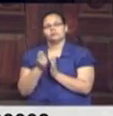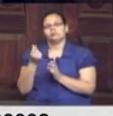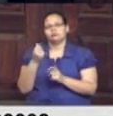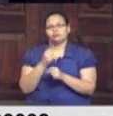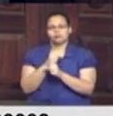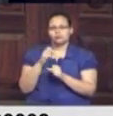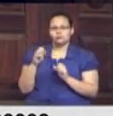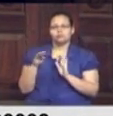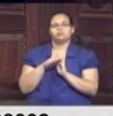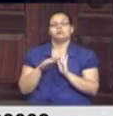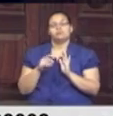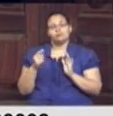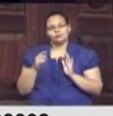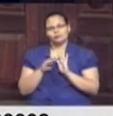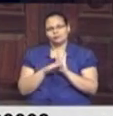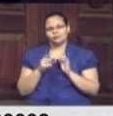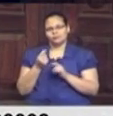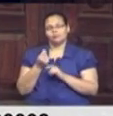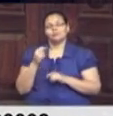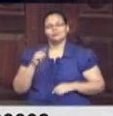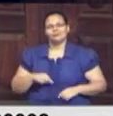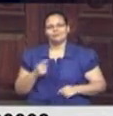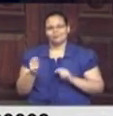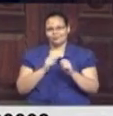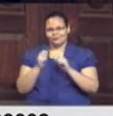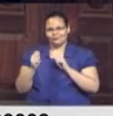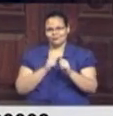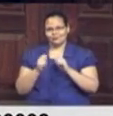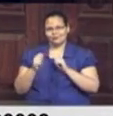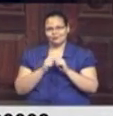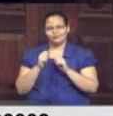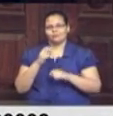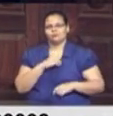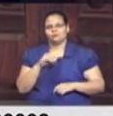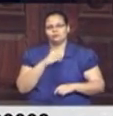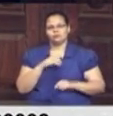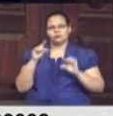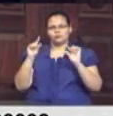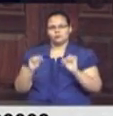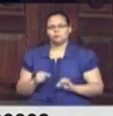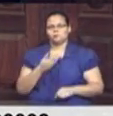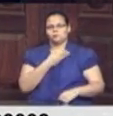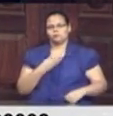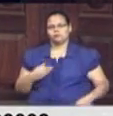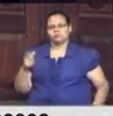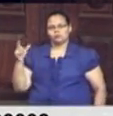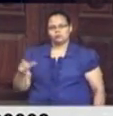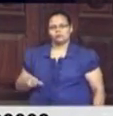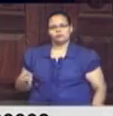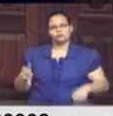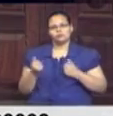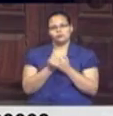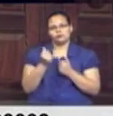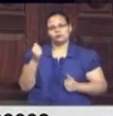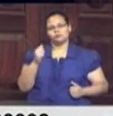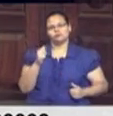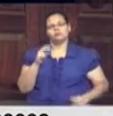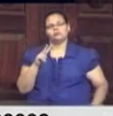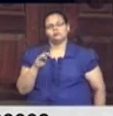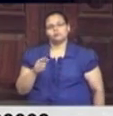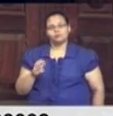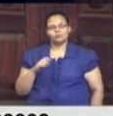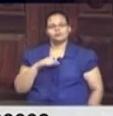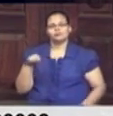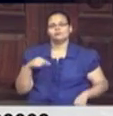tinha feito. Porque é a economia que dará a redução do salário do governador e do seu vice, e a economia que dará os super